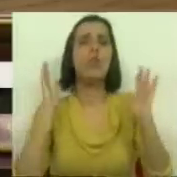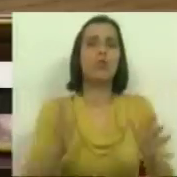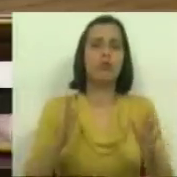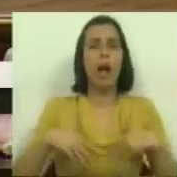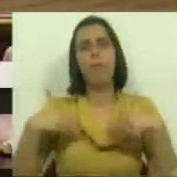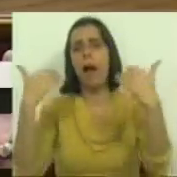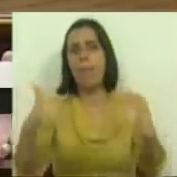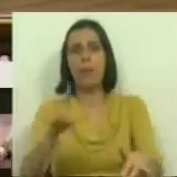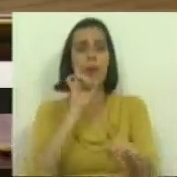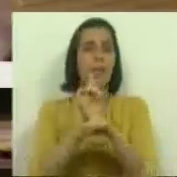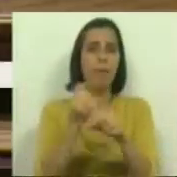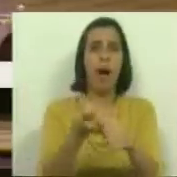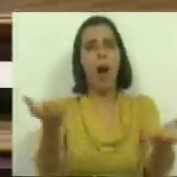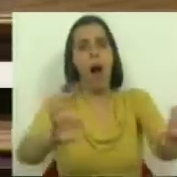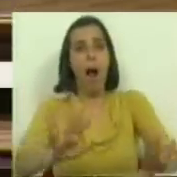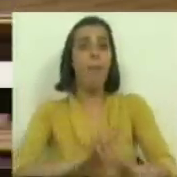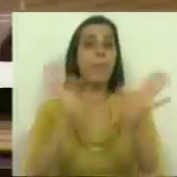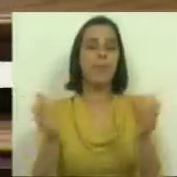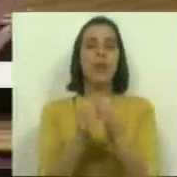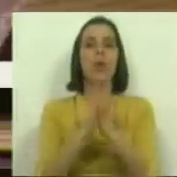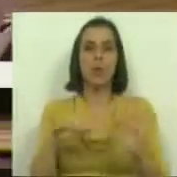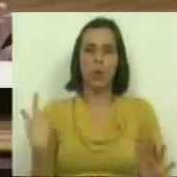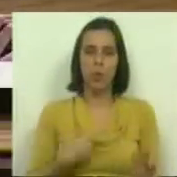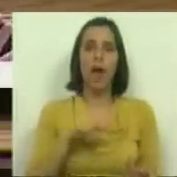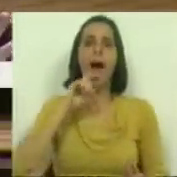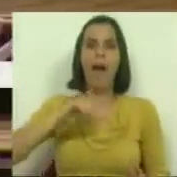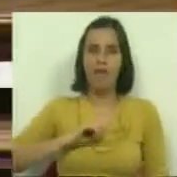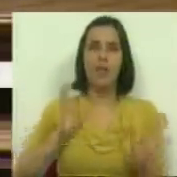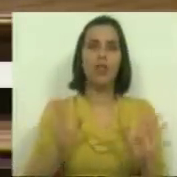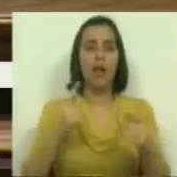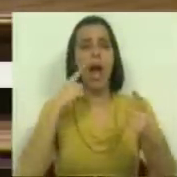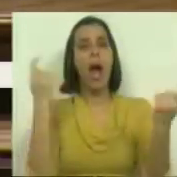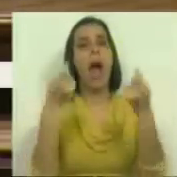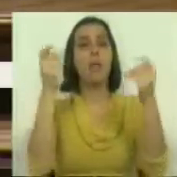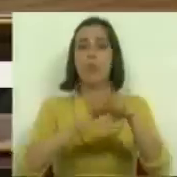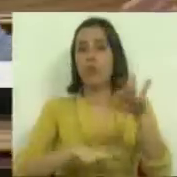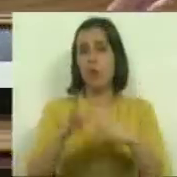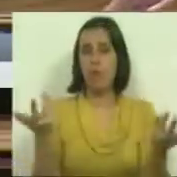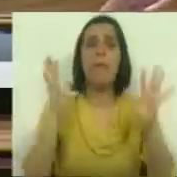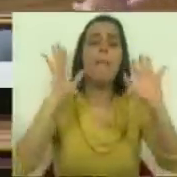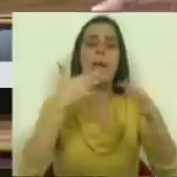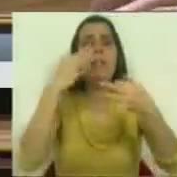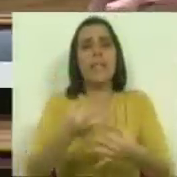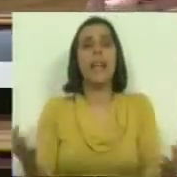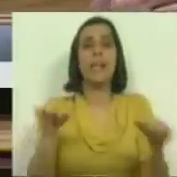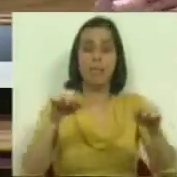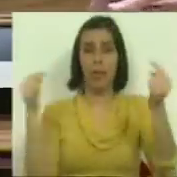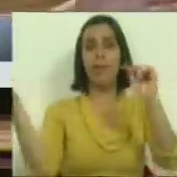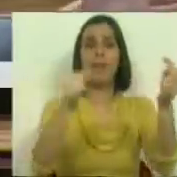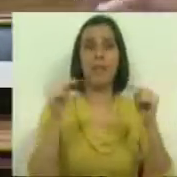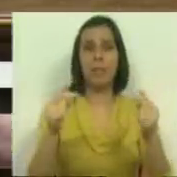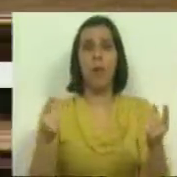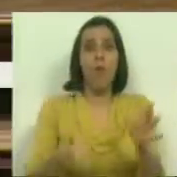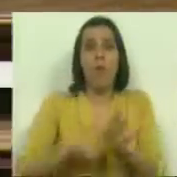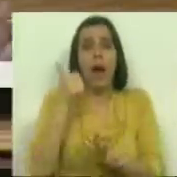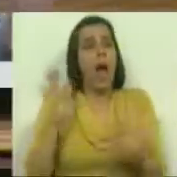houve abandono desta mesma requalificação e, portanto, todos nós estamos avisados para estes anúncios que nos são feitos. Mas, certamente, que neste debate, enfim, houve